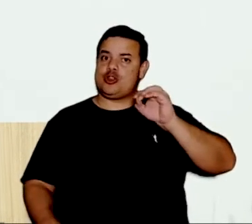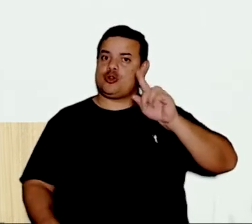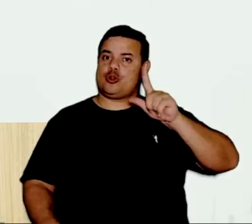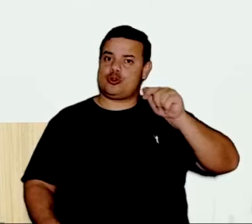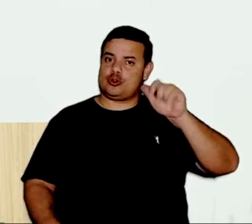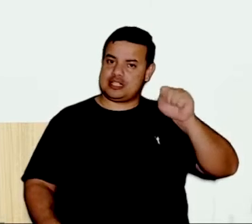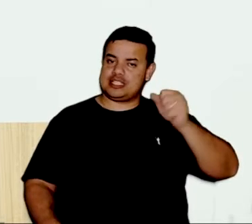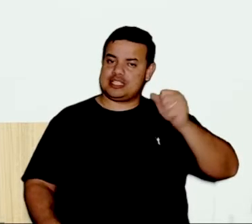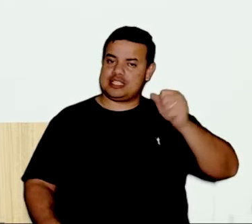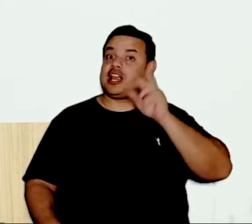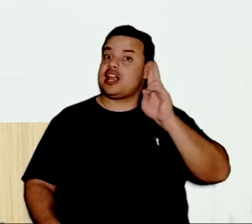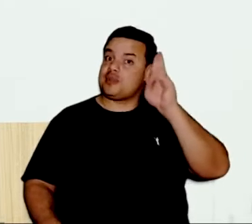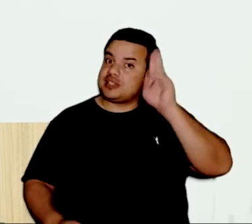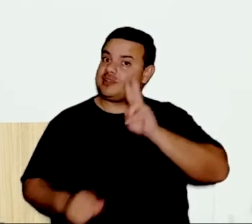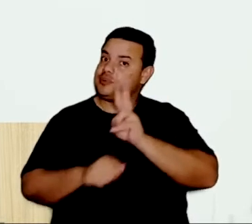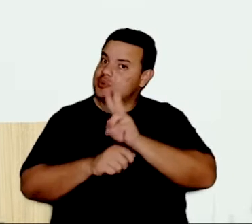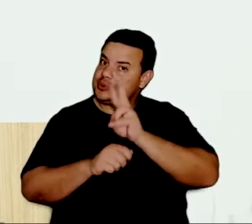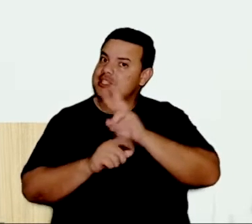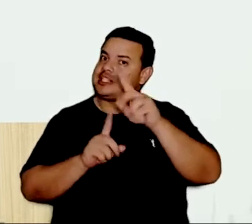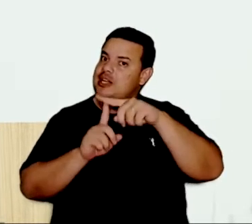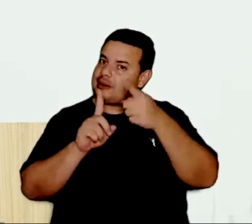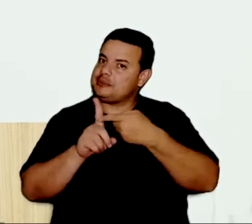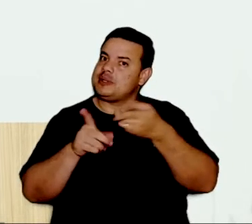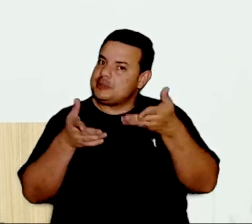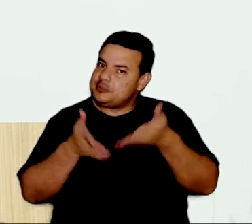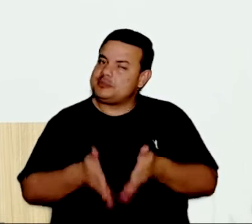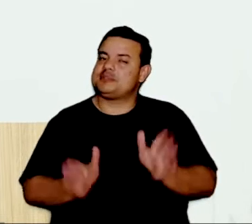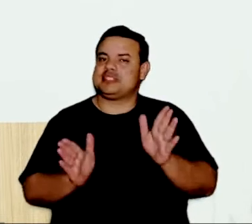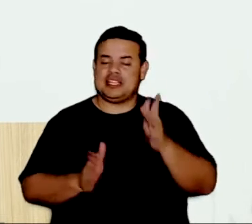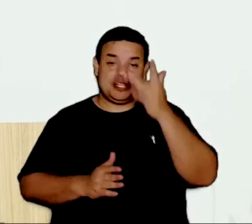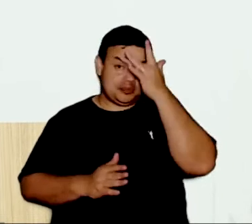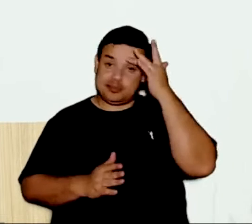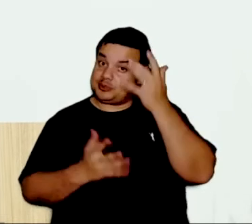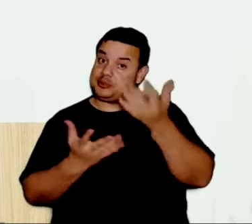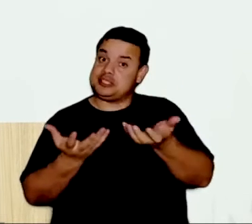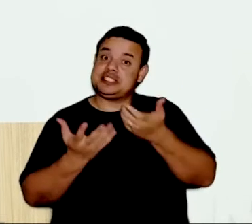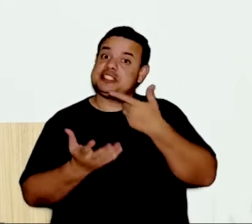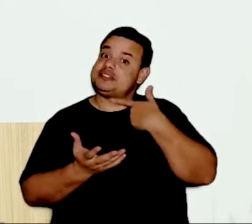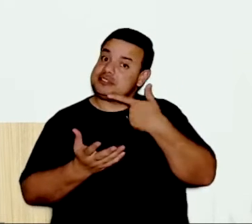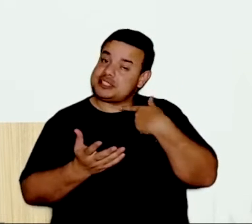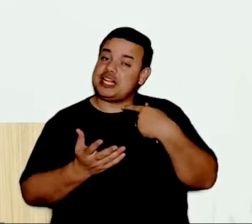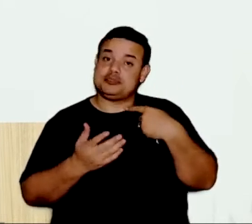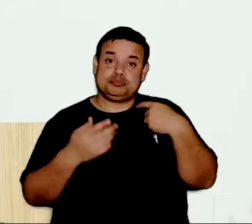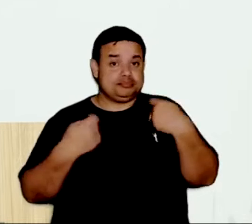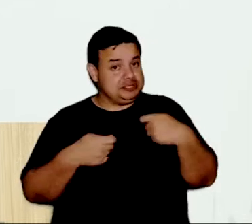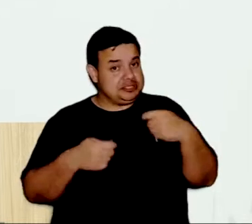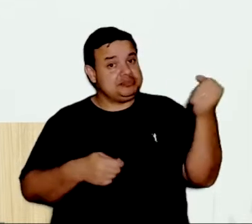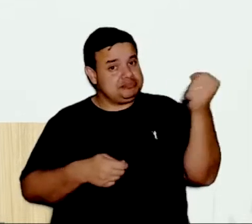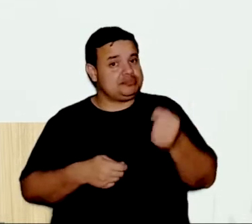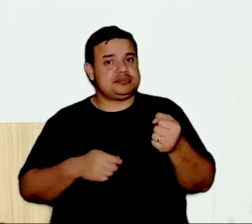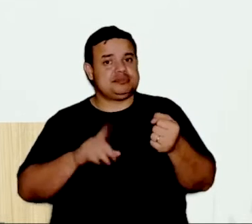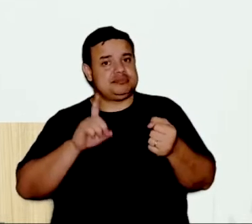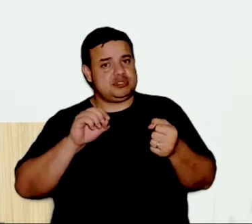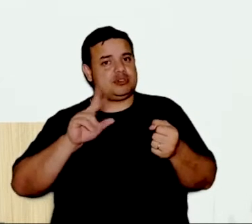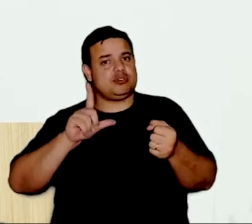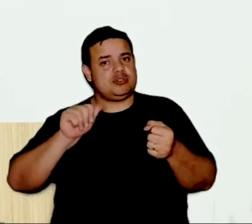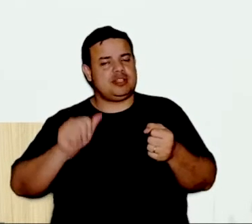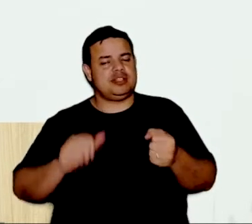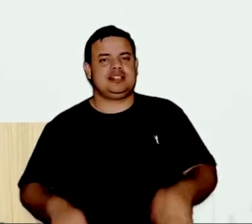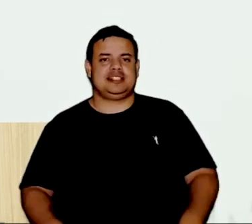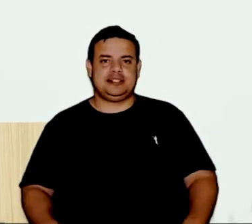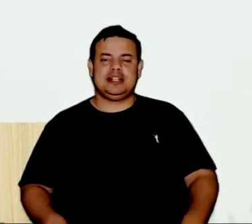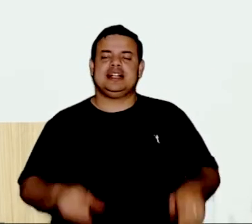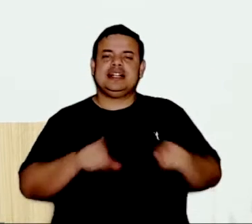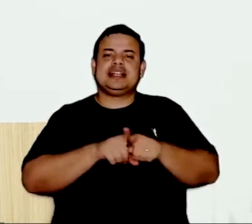mais humanizado. E quem quer ter a Doulas, eu acho que tem que ter a Doulas. Também quero falar sobre a indicação que eu fiz,